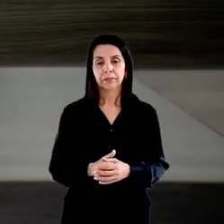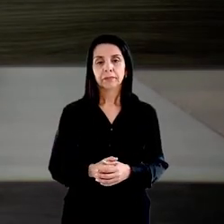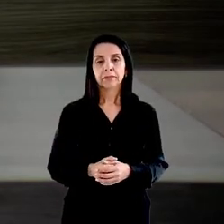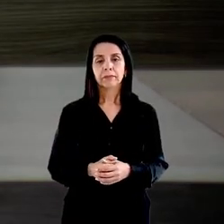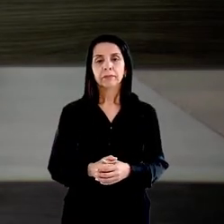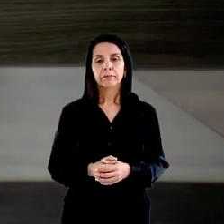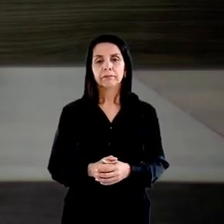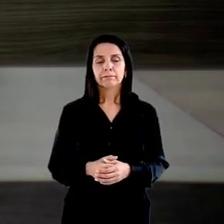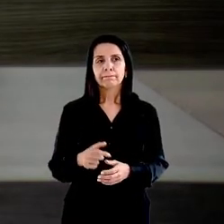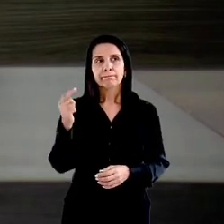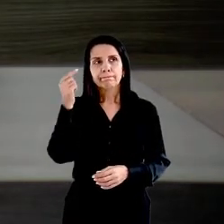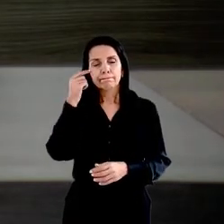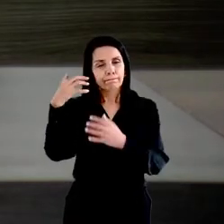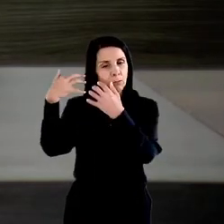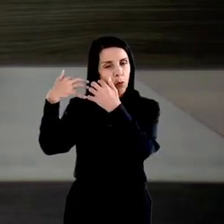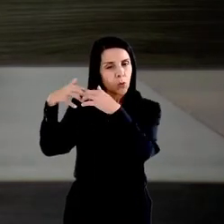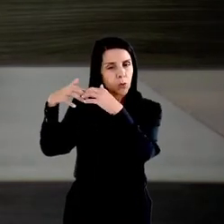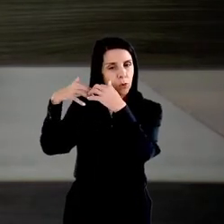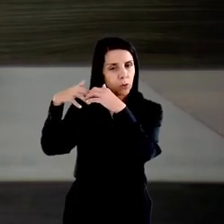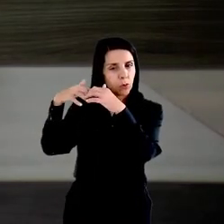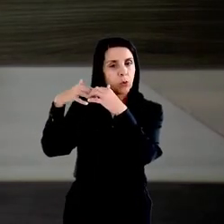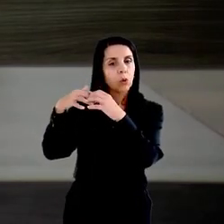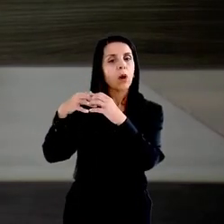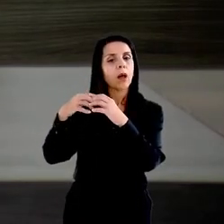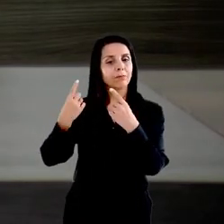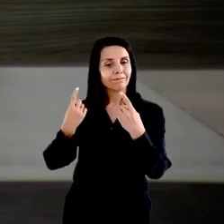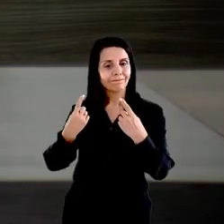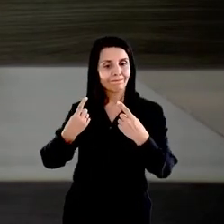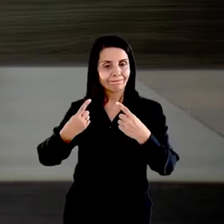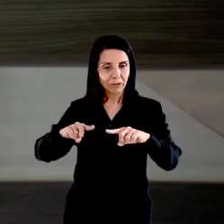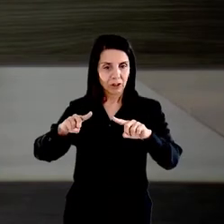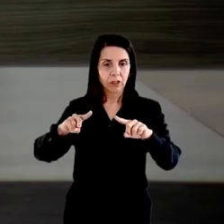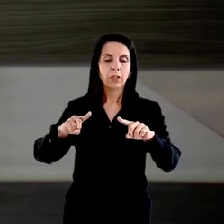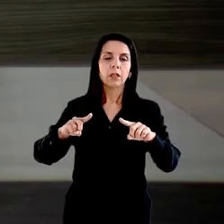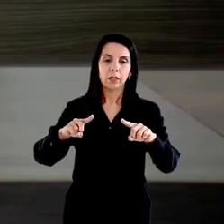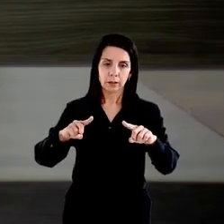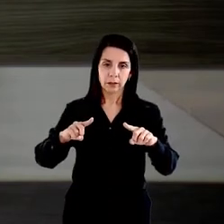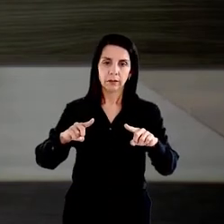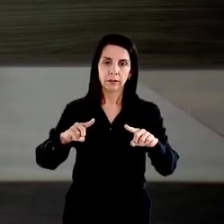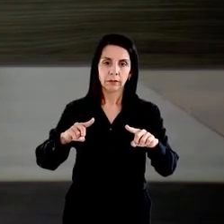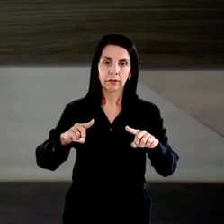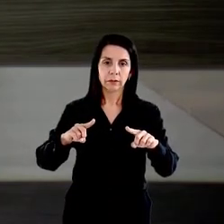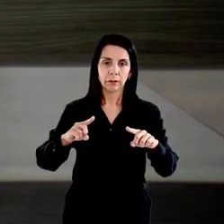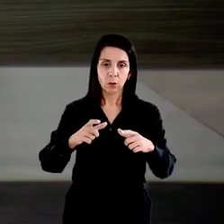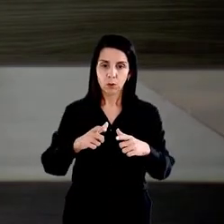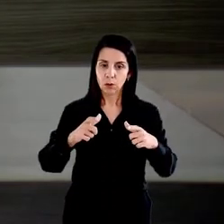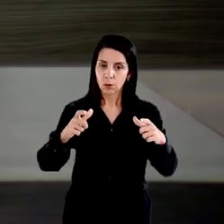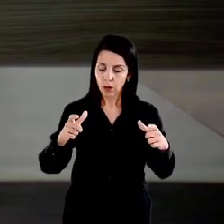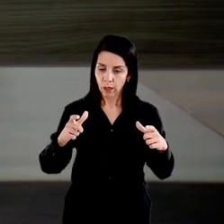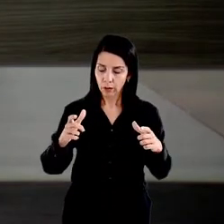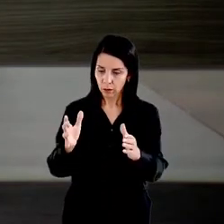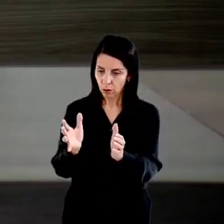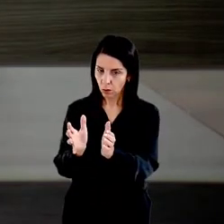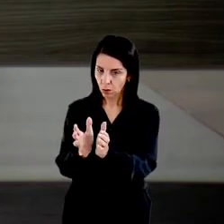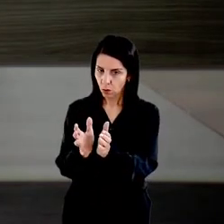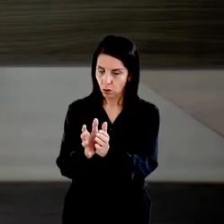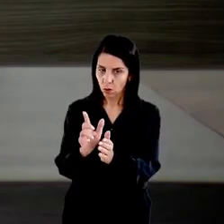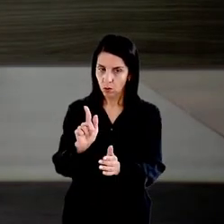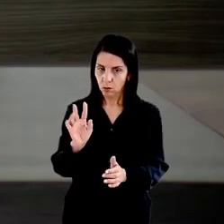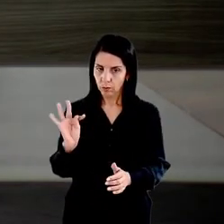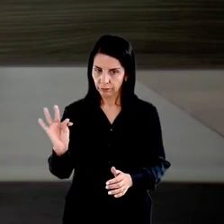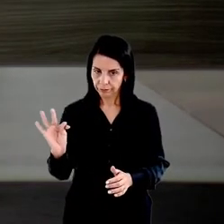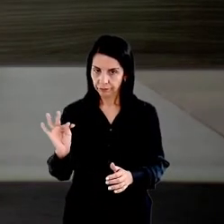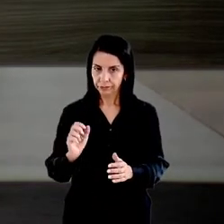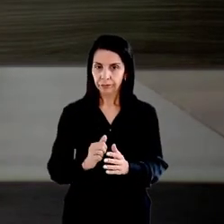pensar um pouco, e acho que esse é um desafio imenso que está posto para esse grupo de trabalho, porque nós estamos falando,